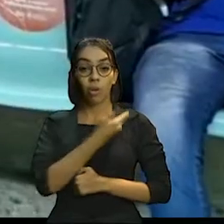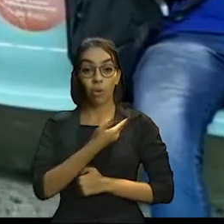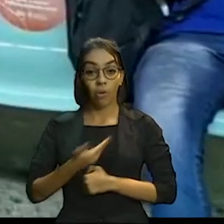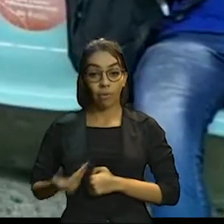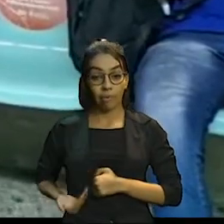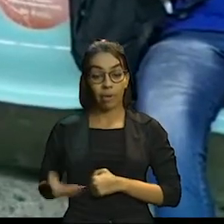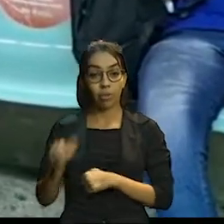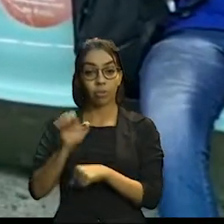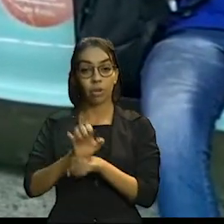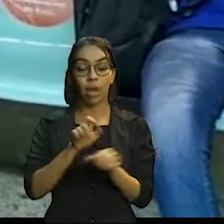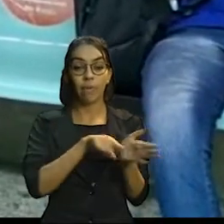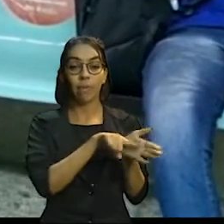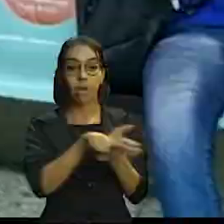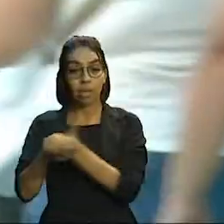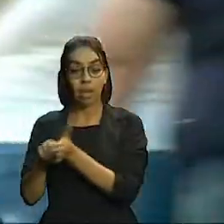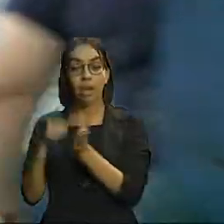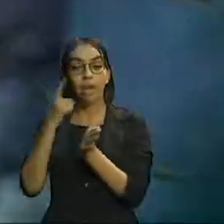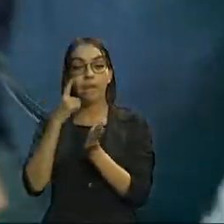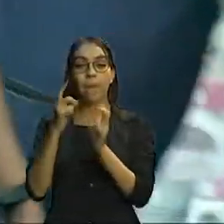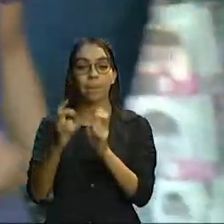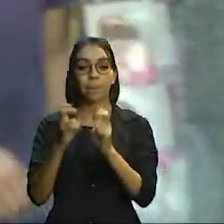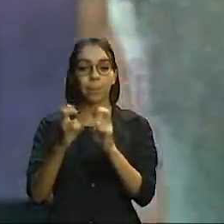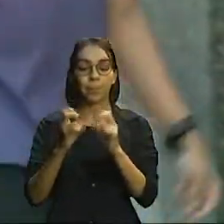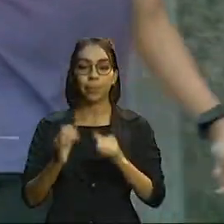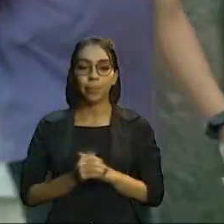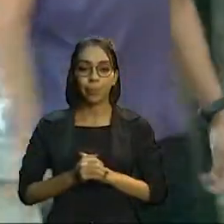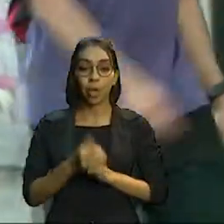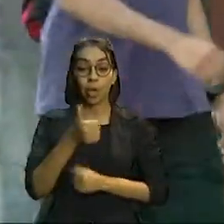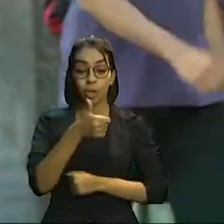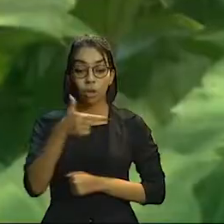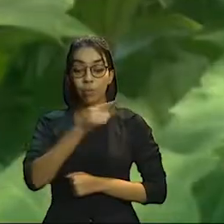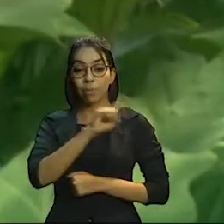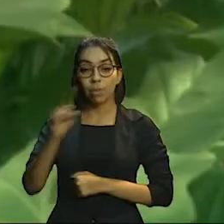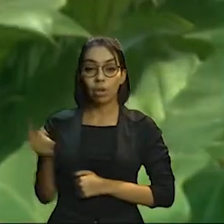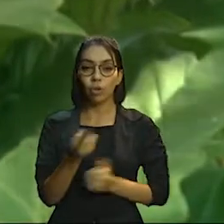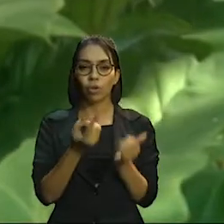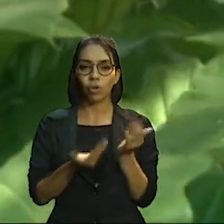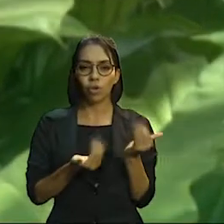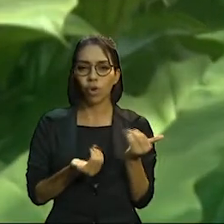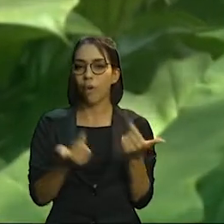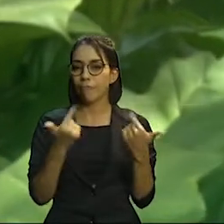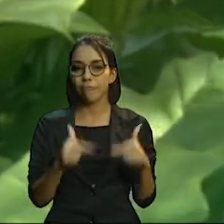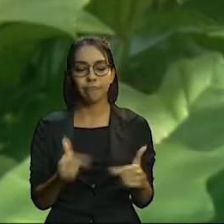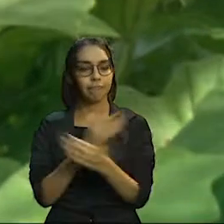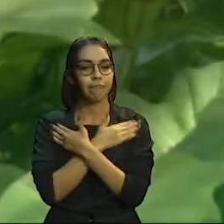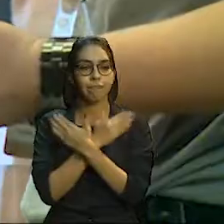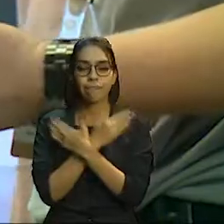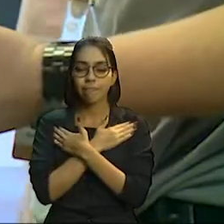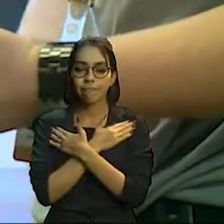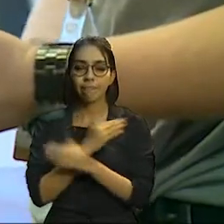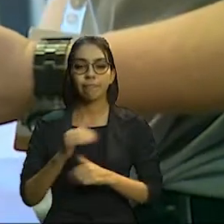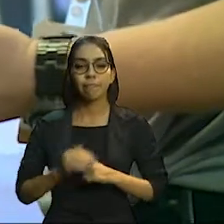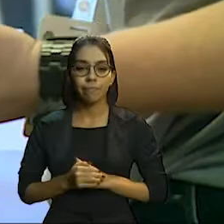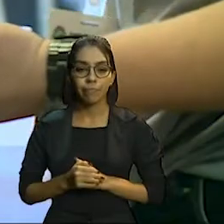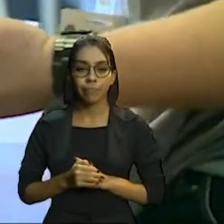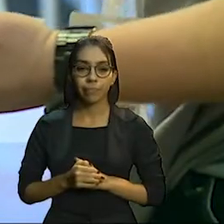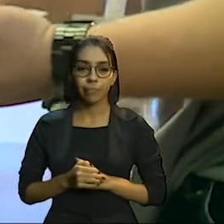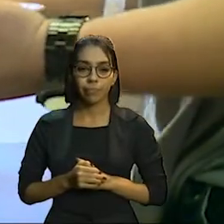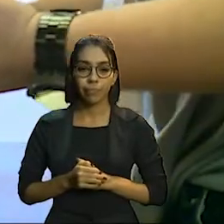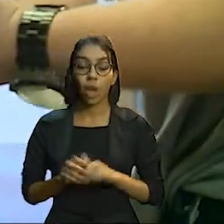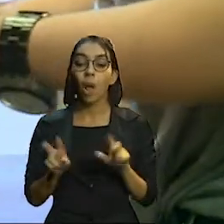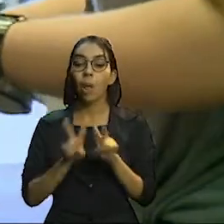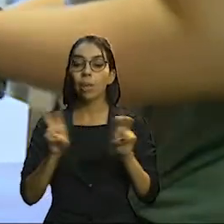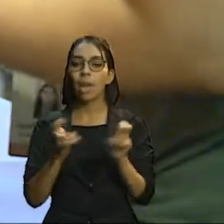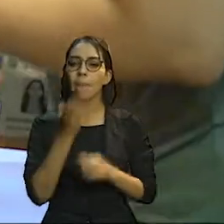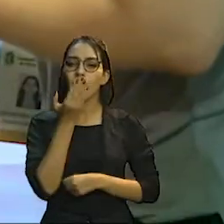pesquisa com usuários do Metrofor. Mais de 12 milhões de jovens não trabalham e nem estudam no país. Segmento de alimentação